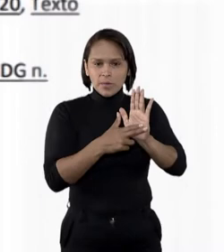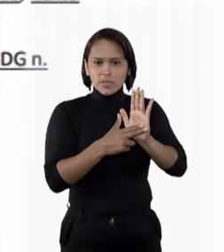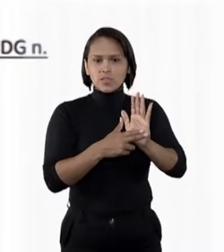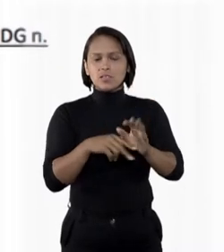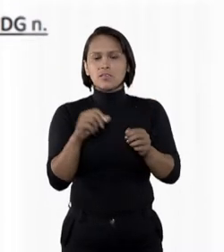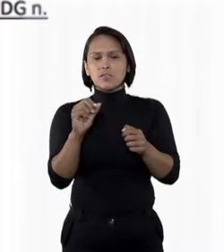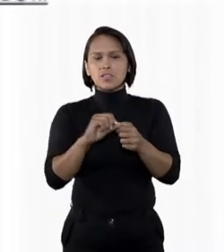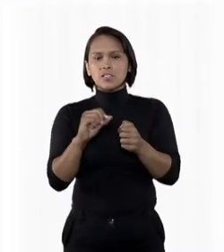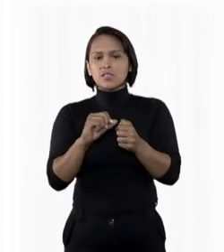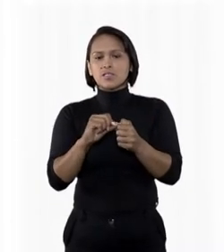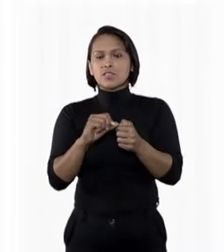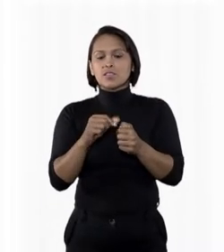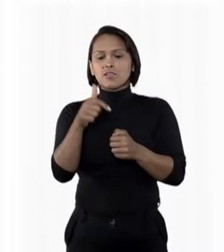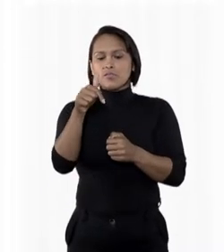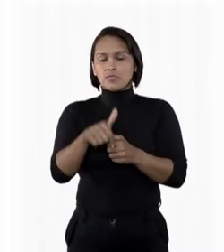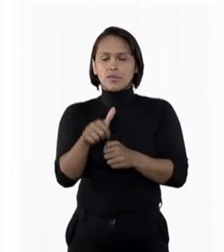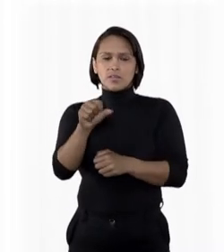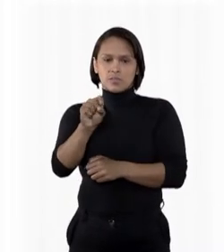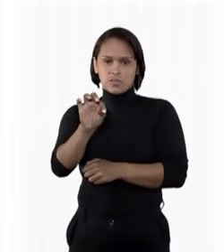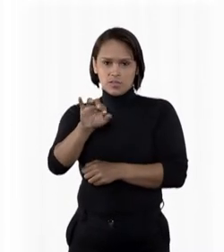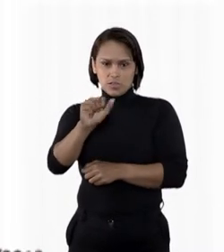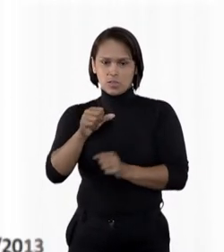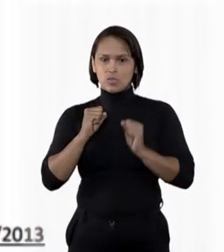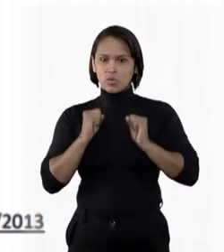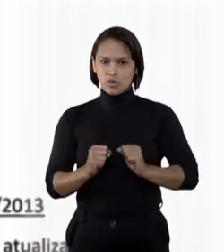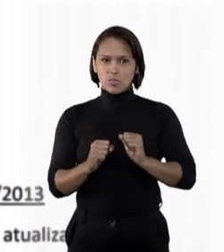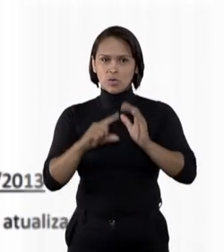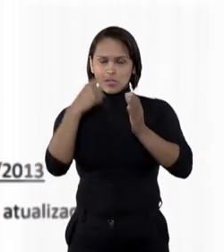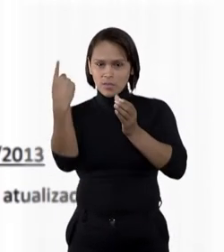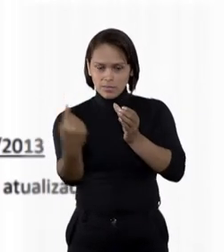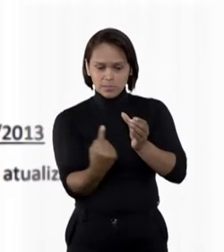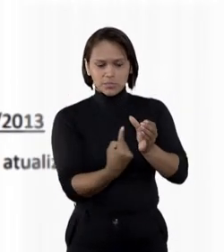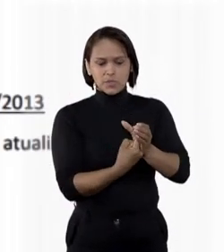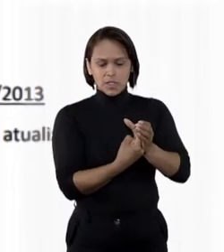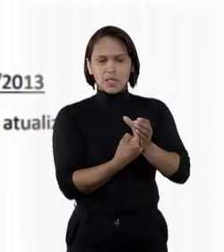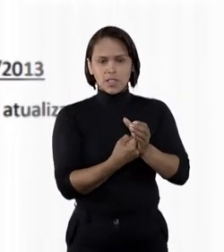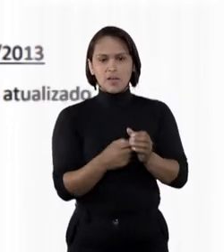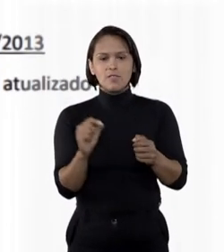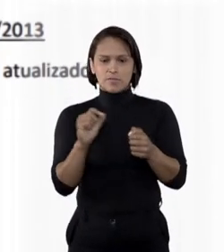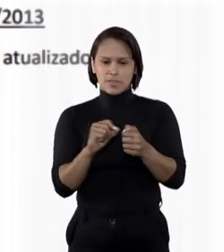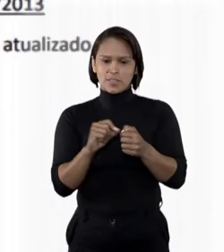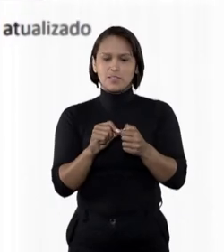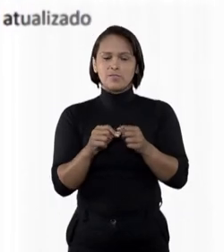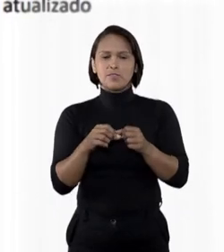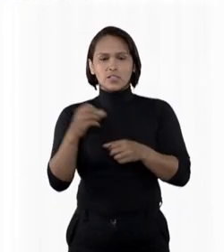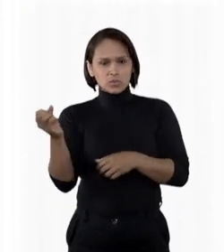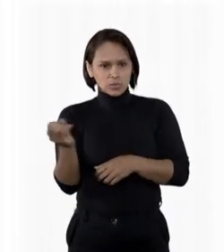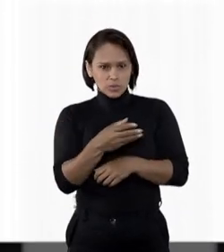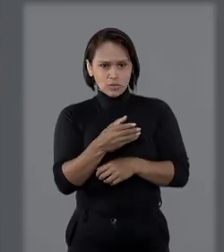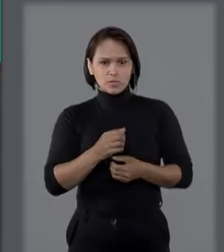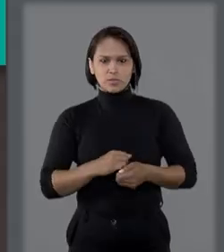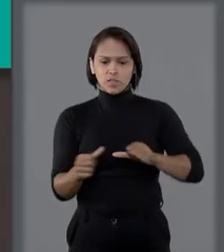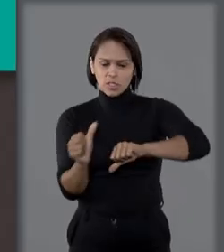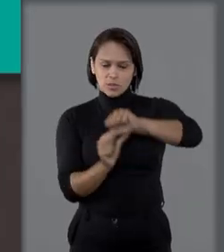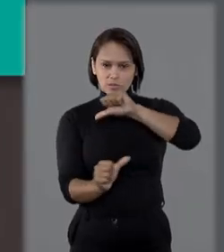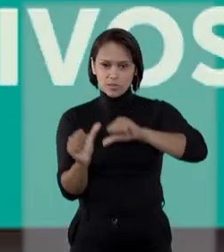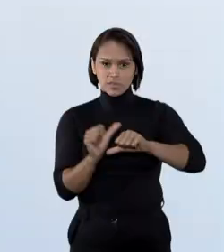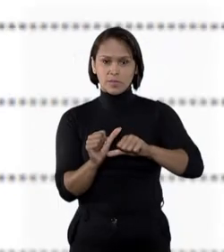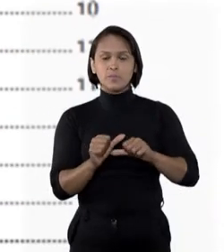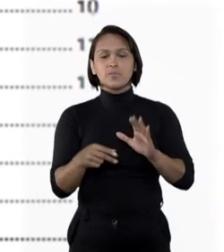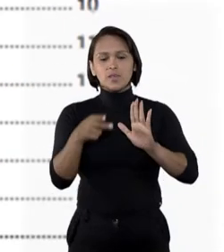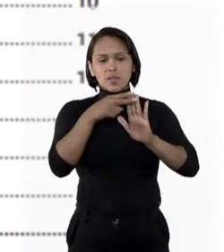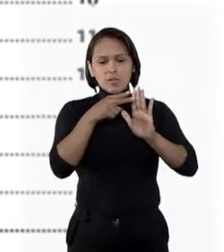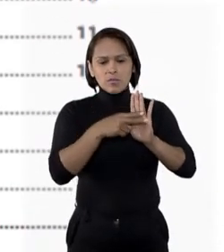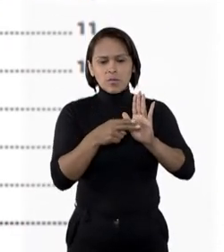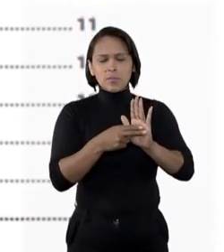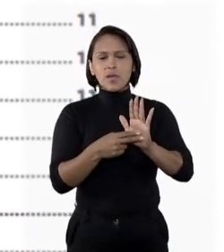que estão contemplados ou poderão ser inseridos na coletânea, será feita essa atualização. Os atos normativos